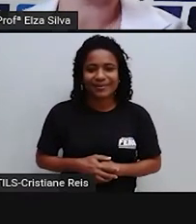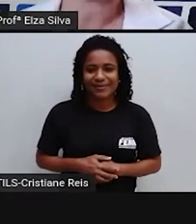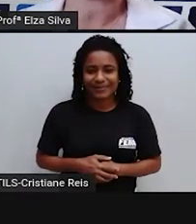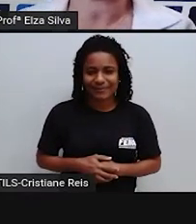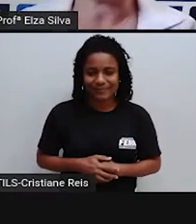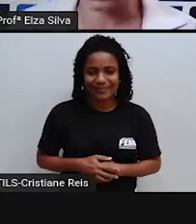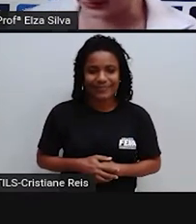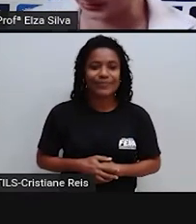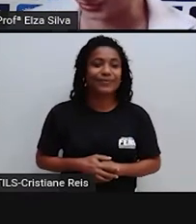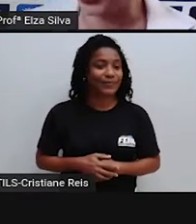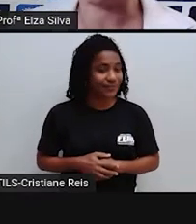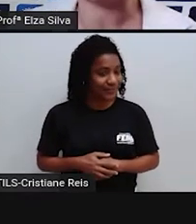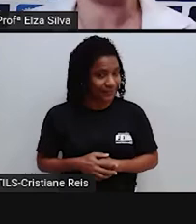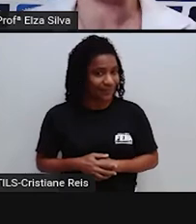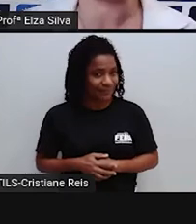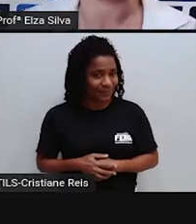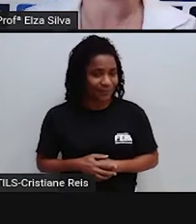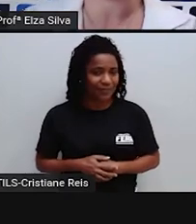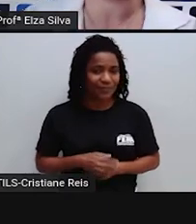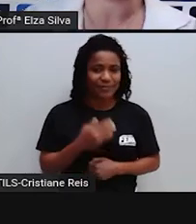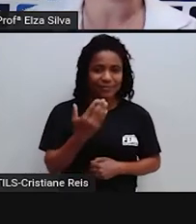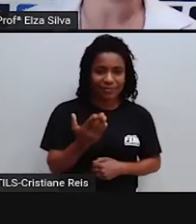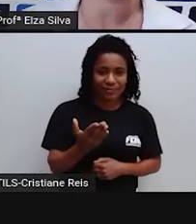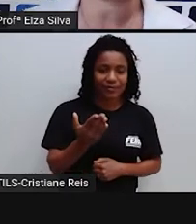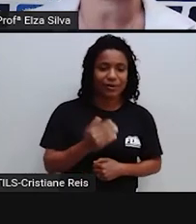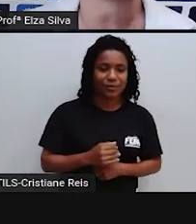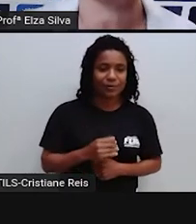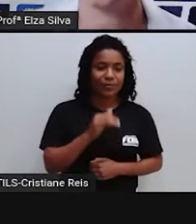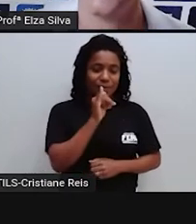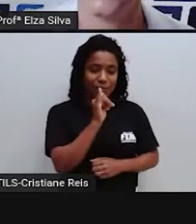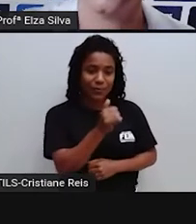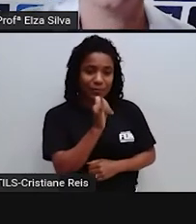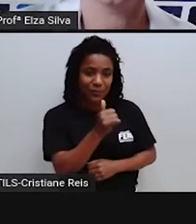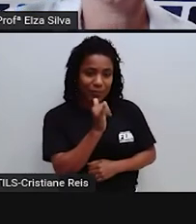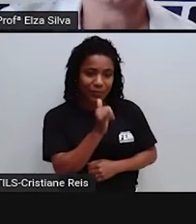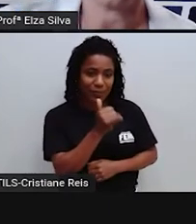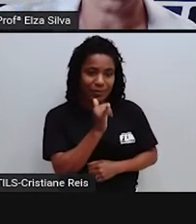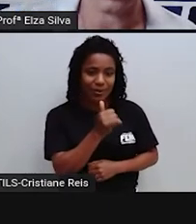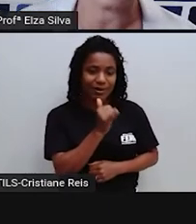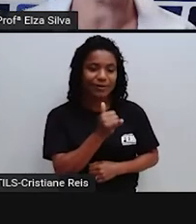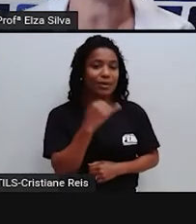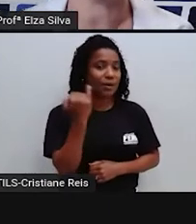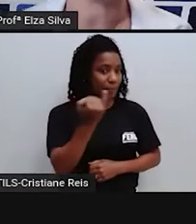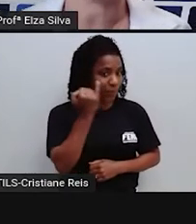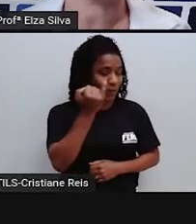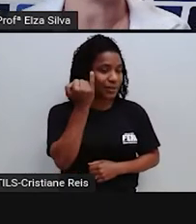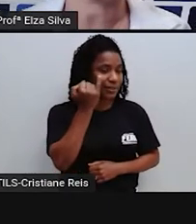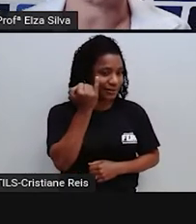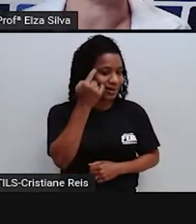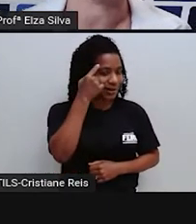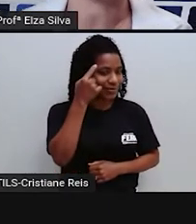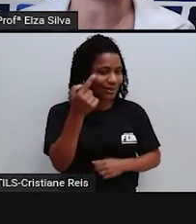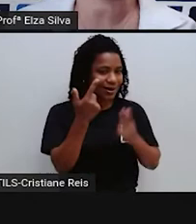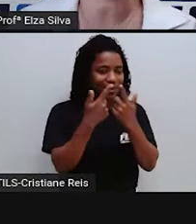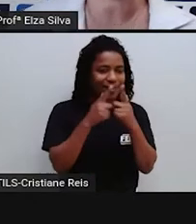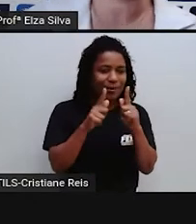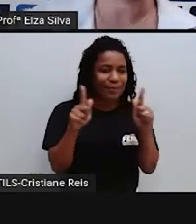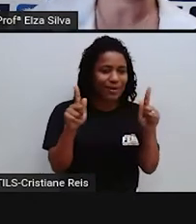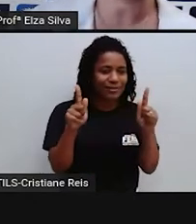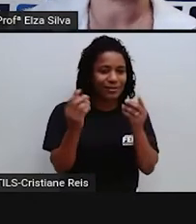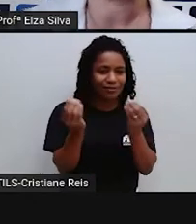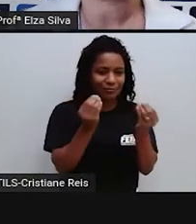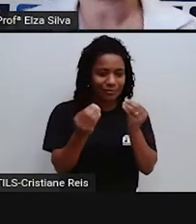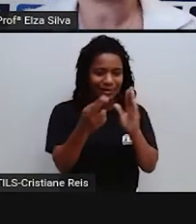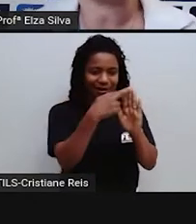Então é importante Para produzir O nosso relato Que a gente revise Algumas questões Gramaticais Como eu disse